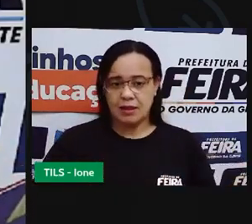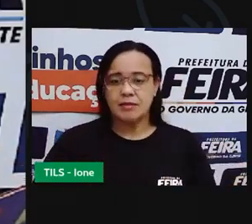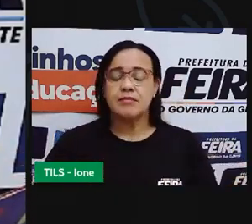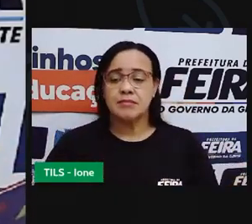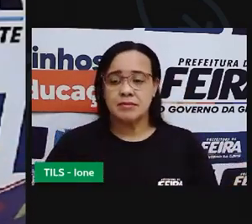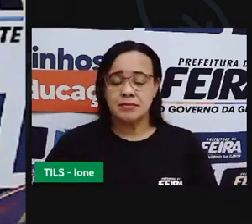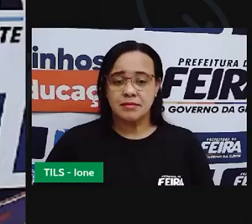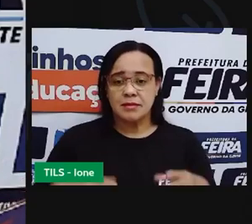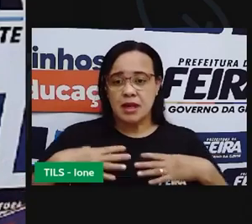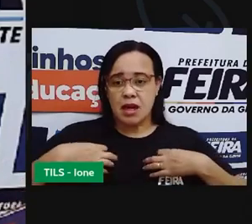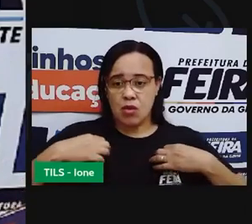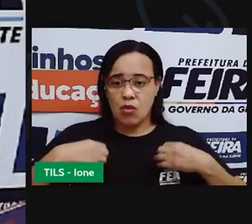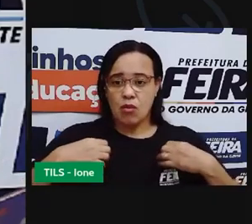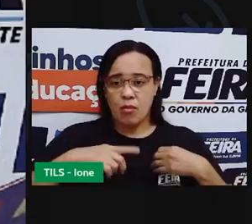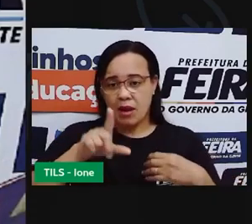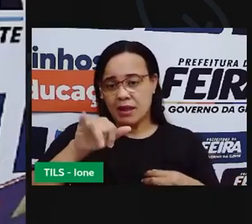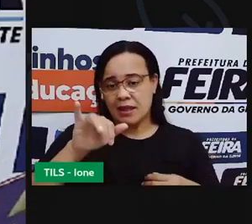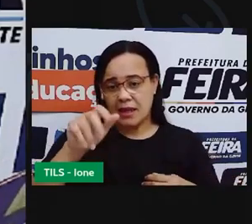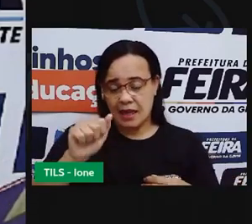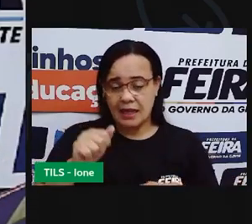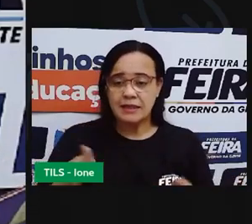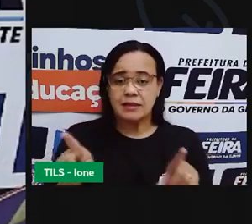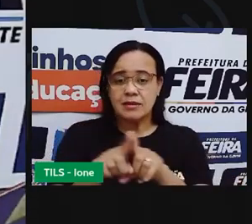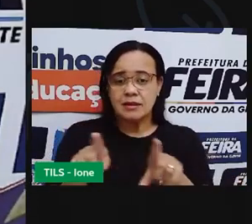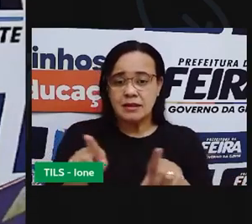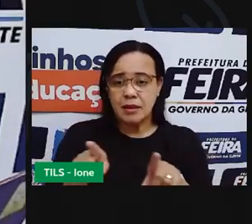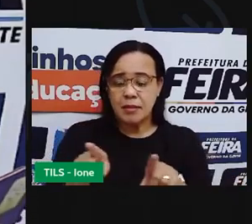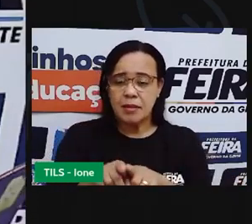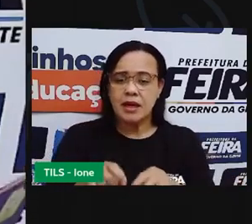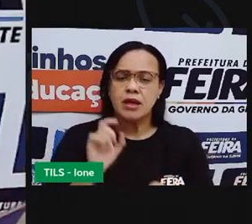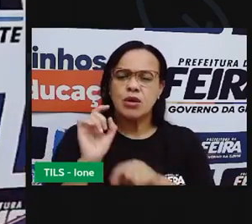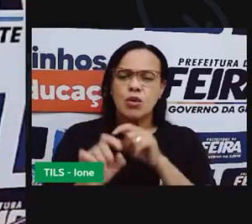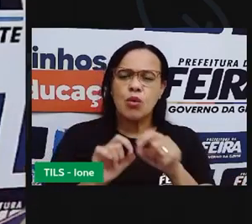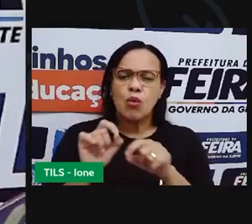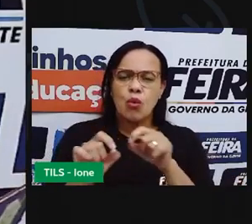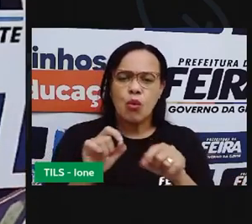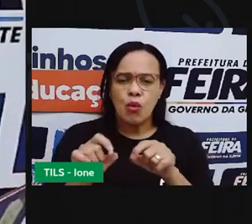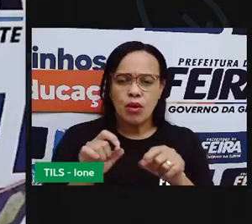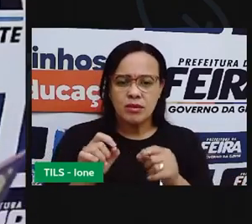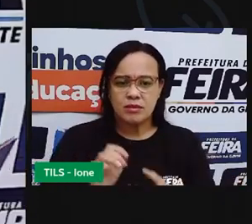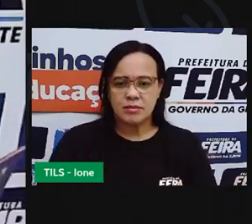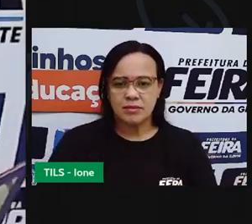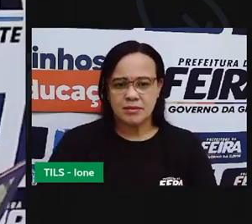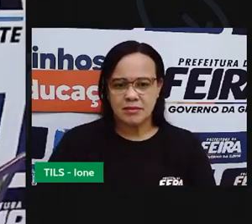Alinha Blu Vulada Amarra Rosa Dourada Arrasta Forma Limada